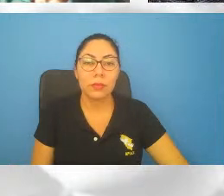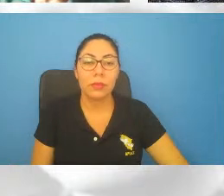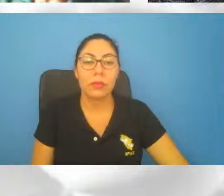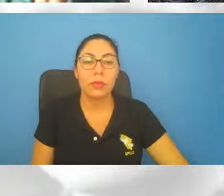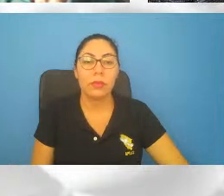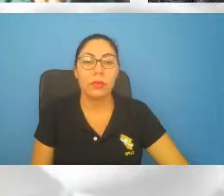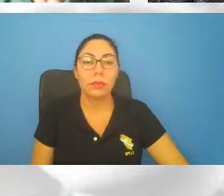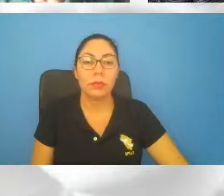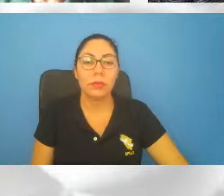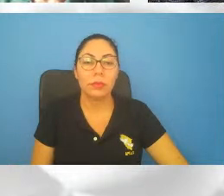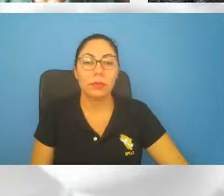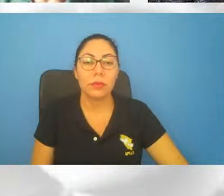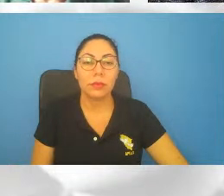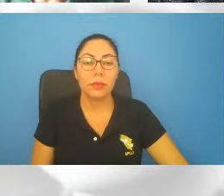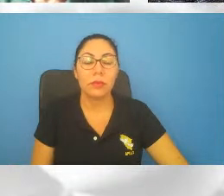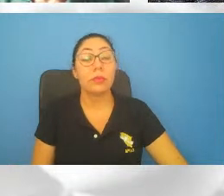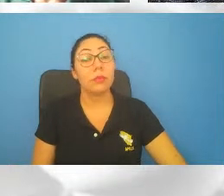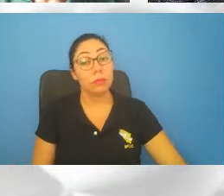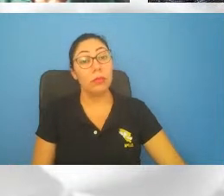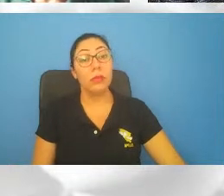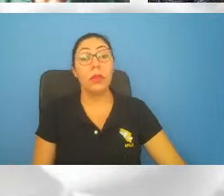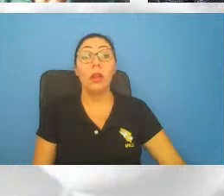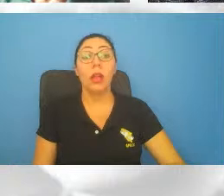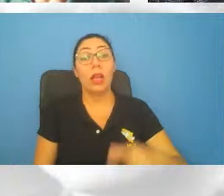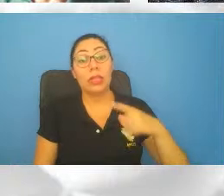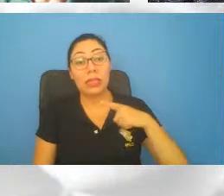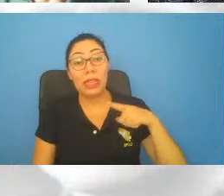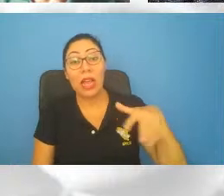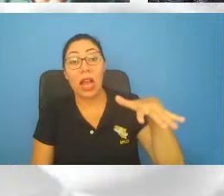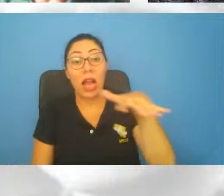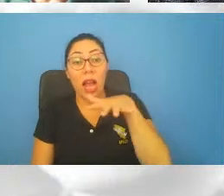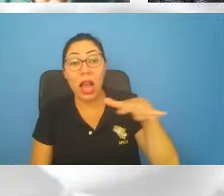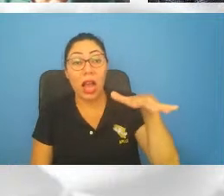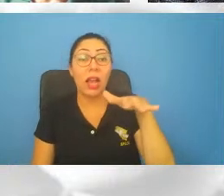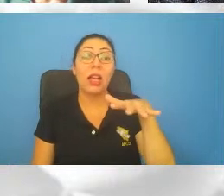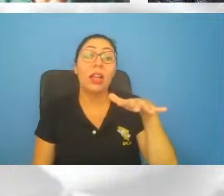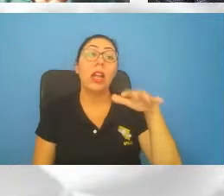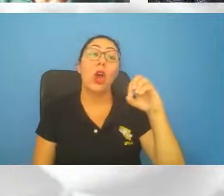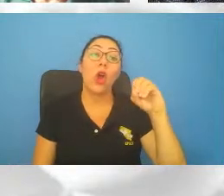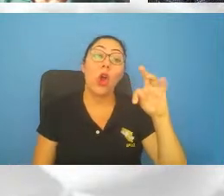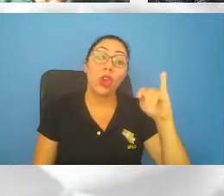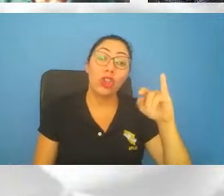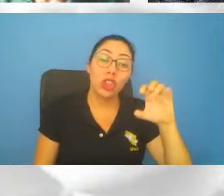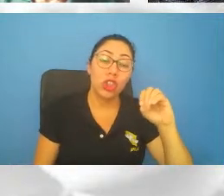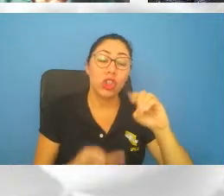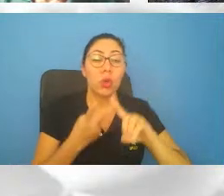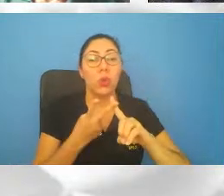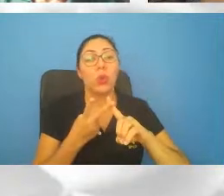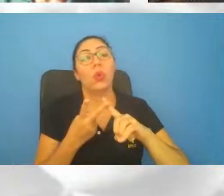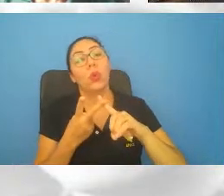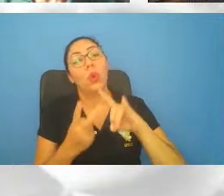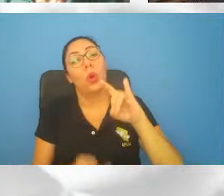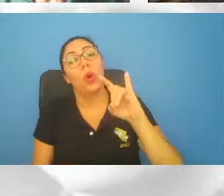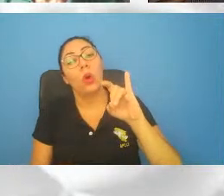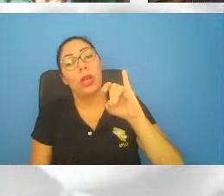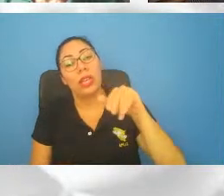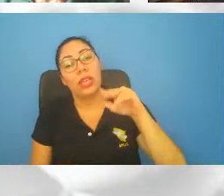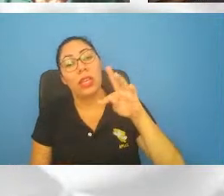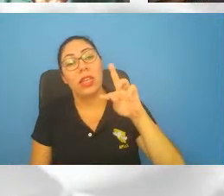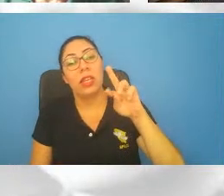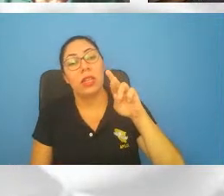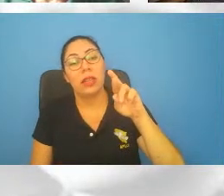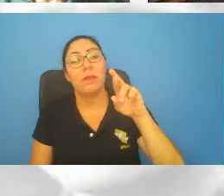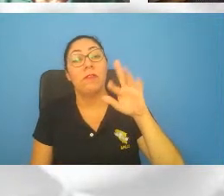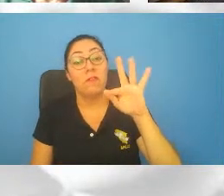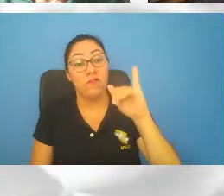É o seguinte, que a gente observa no óptico, em rádio, ultravioleta, infravermelho, todo o